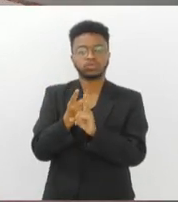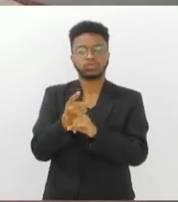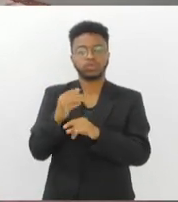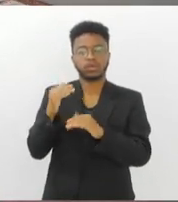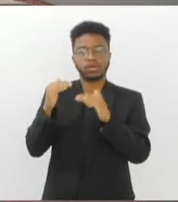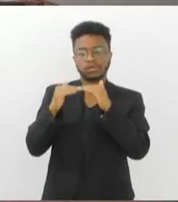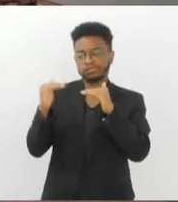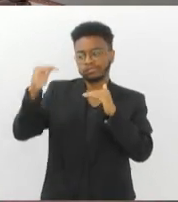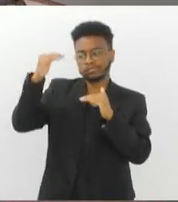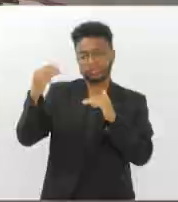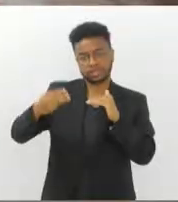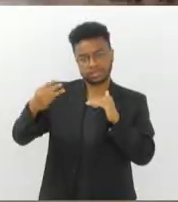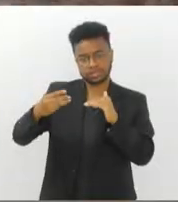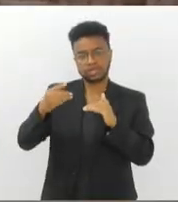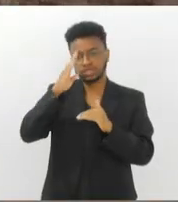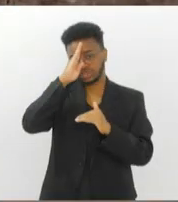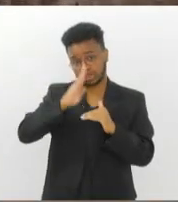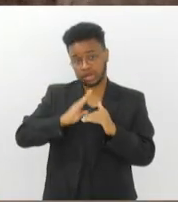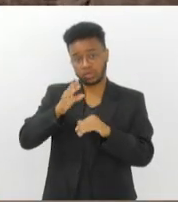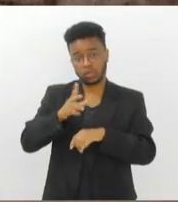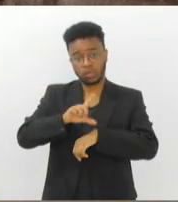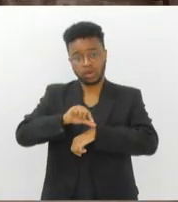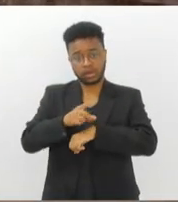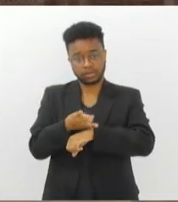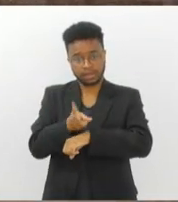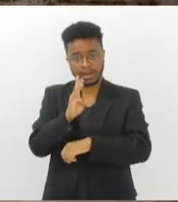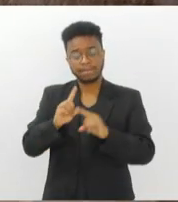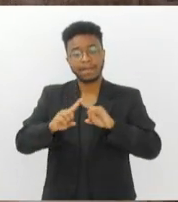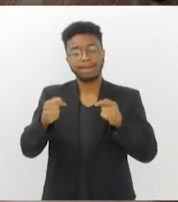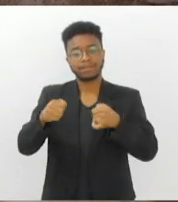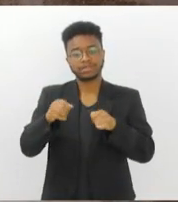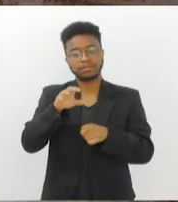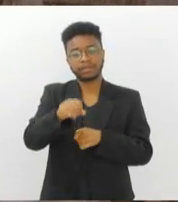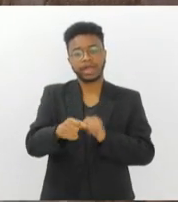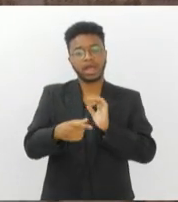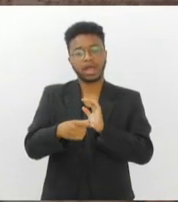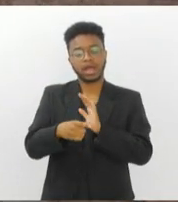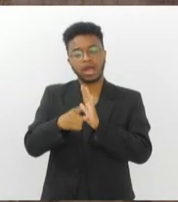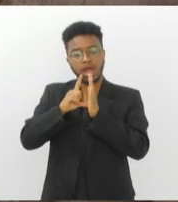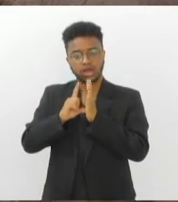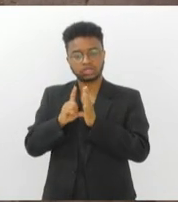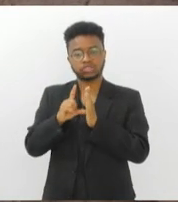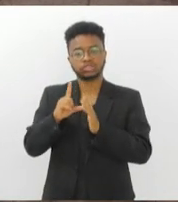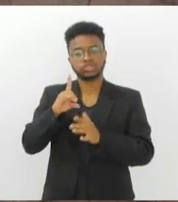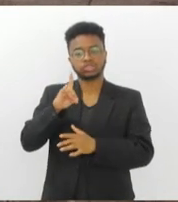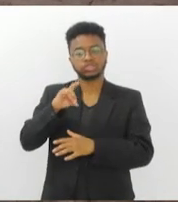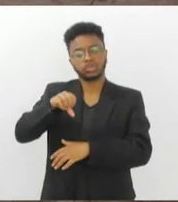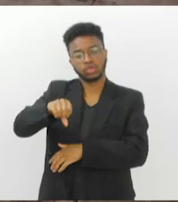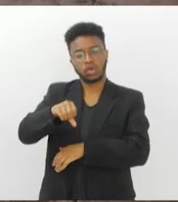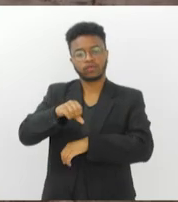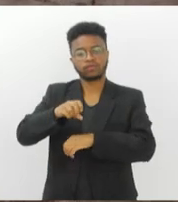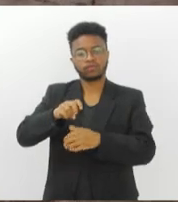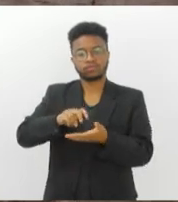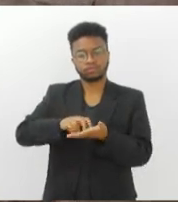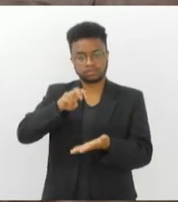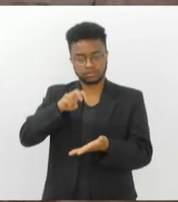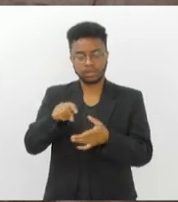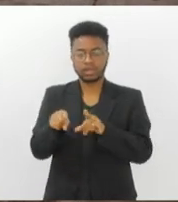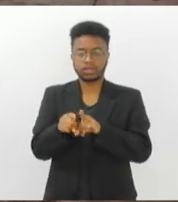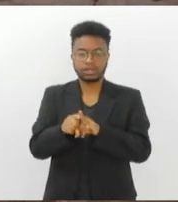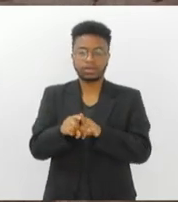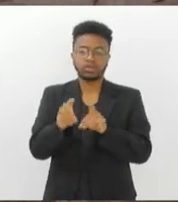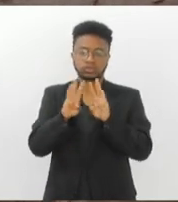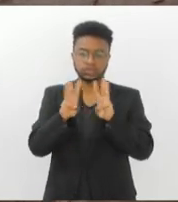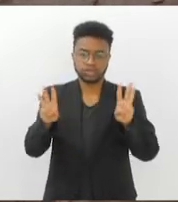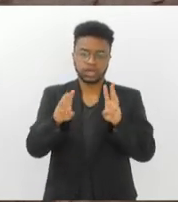com ingressos gratuitos, mas que precisam ser retirados a partir das 9 da manhã do dia do evento, na bilheteria física ou garantidos